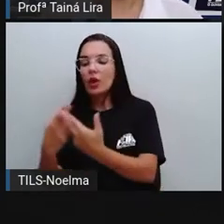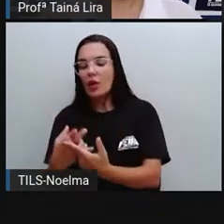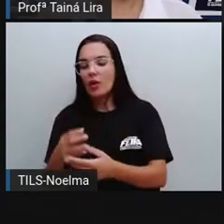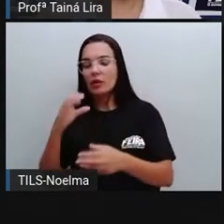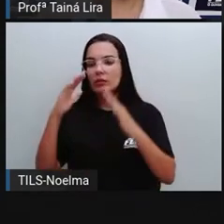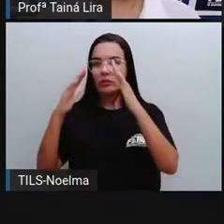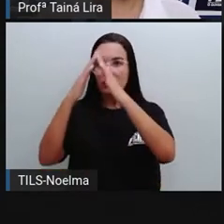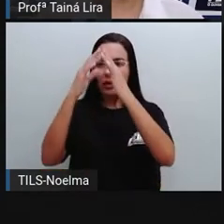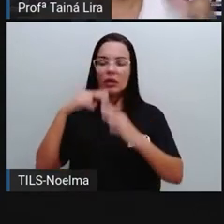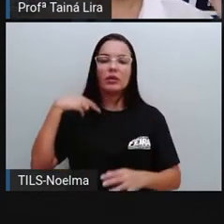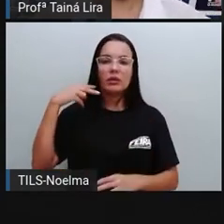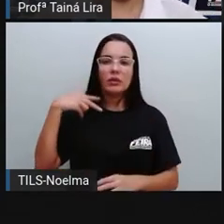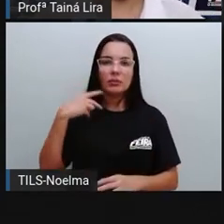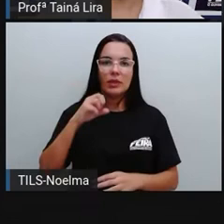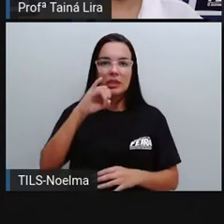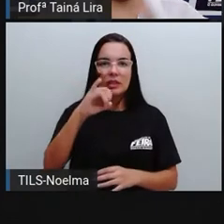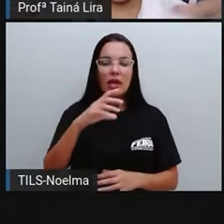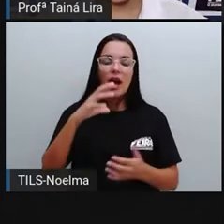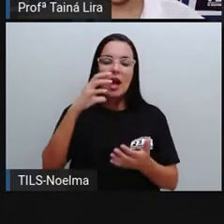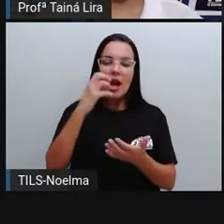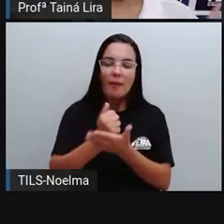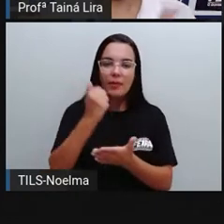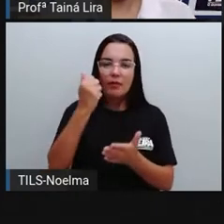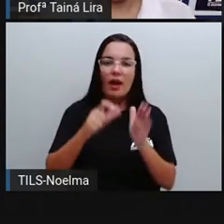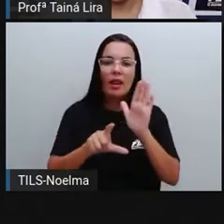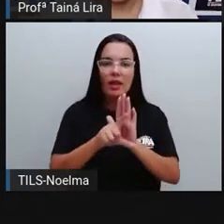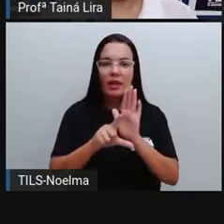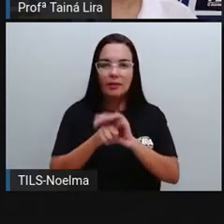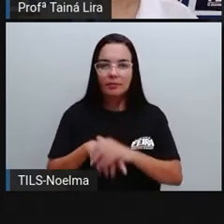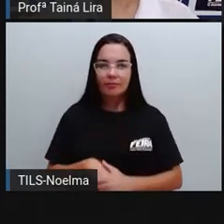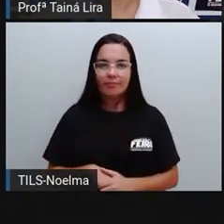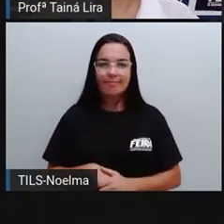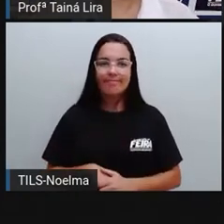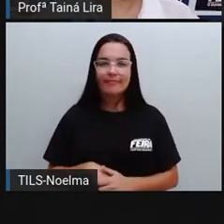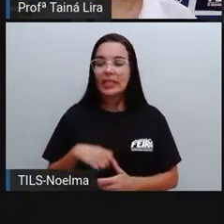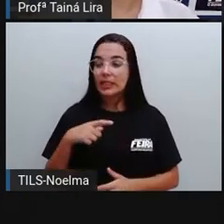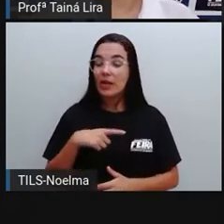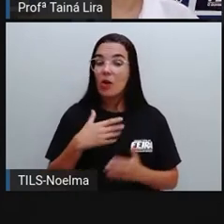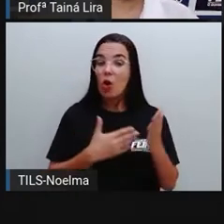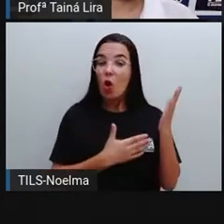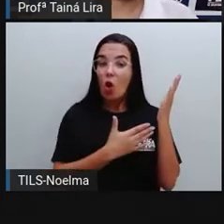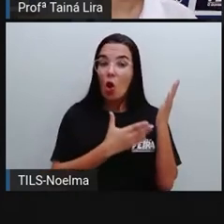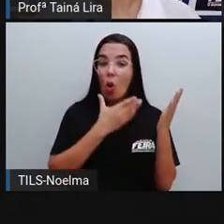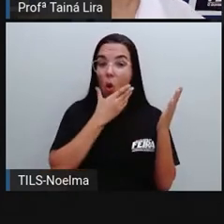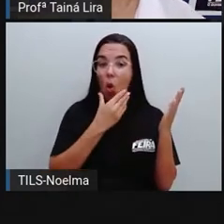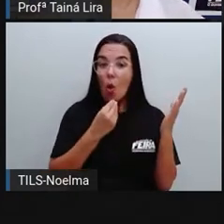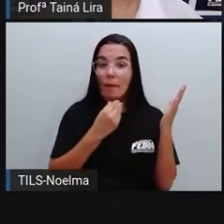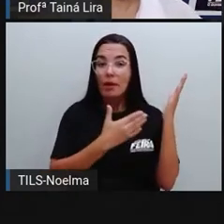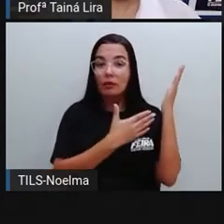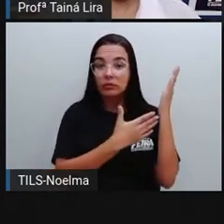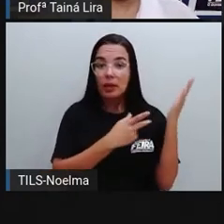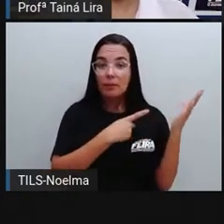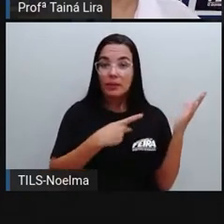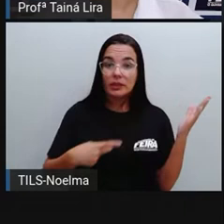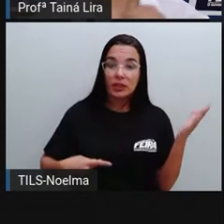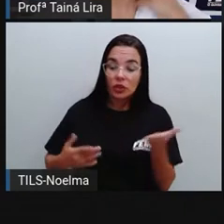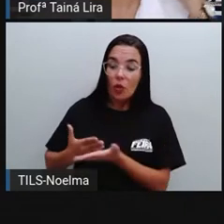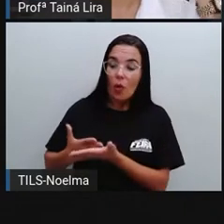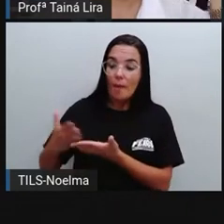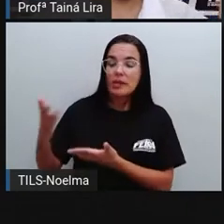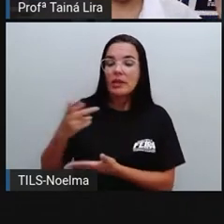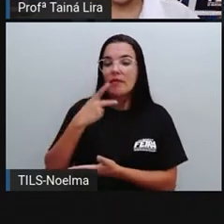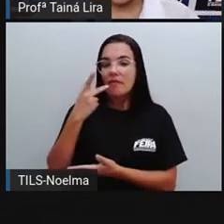aprovar uma lei. Então, é Fernando Torres que vai, né, começar falando,